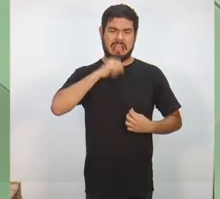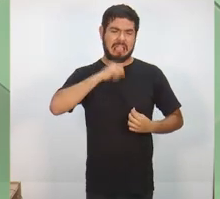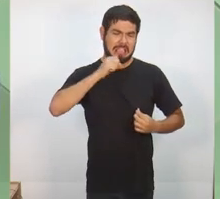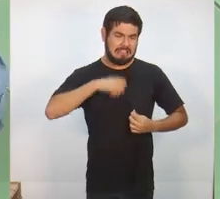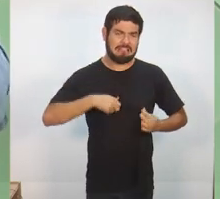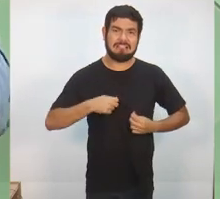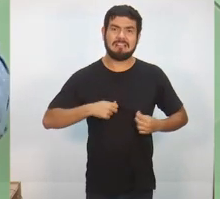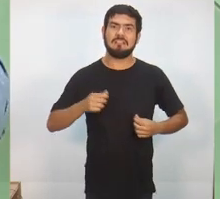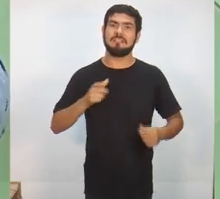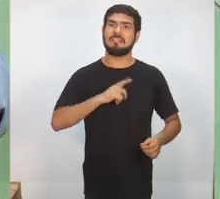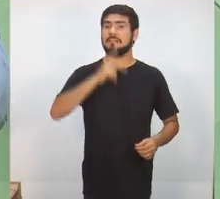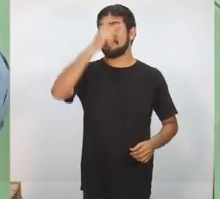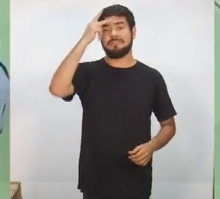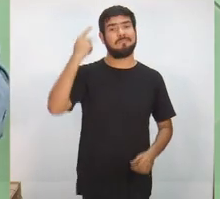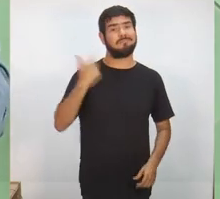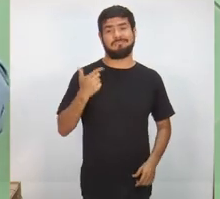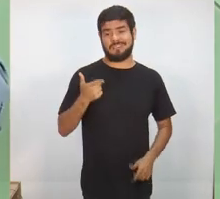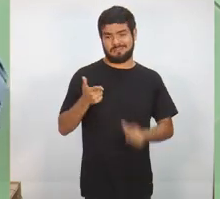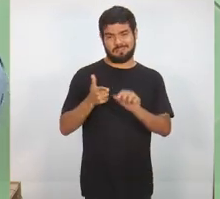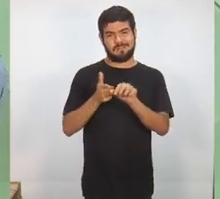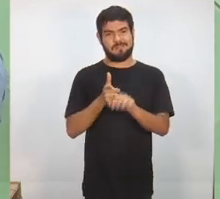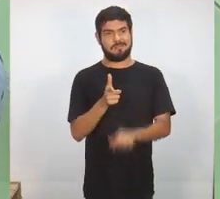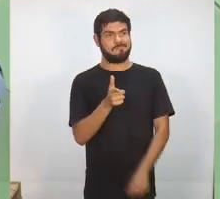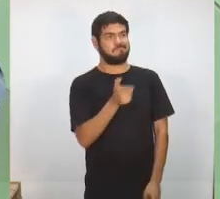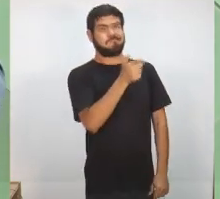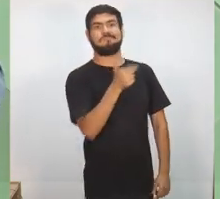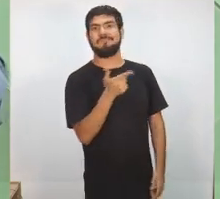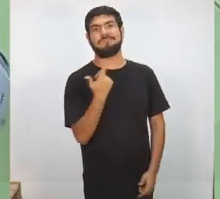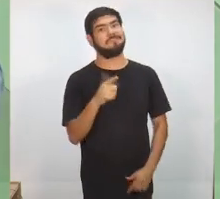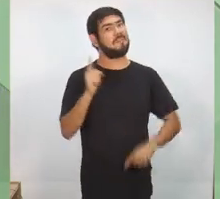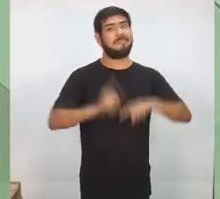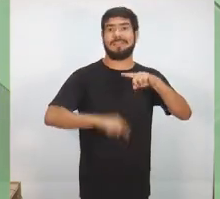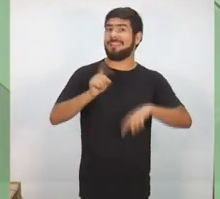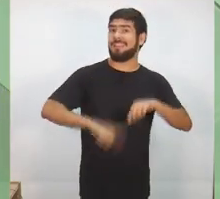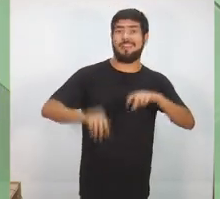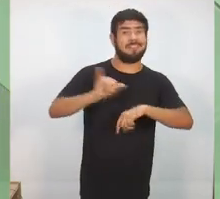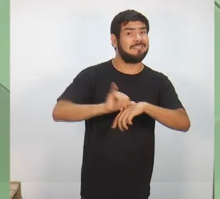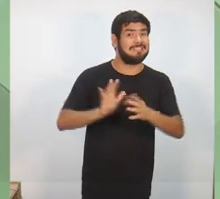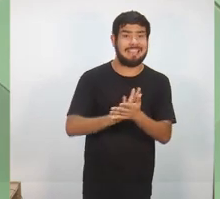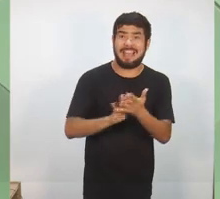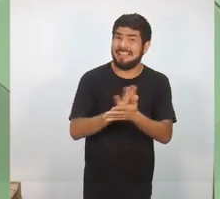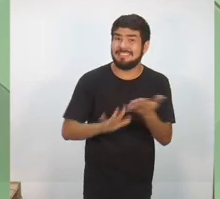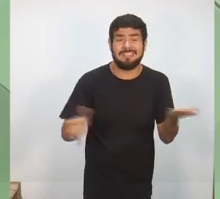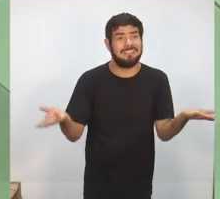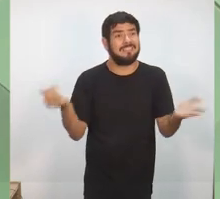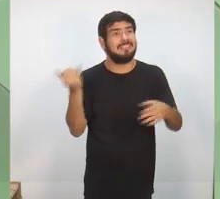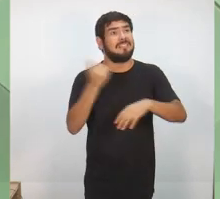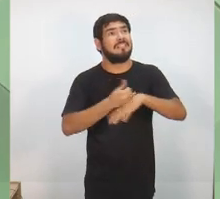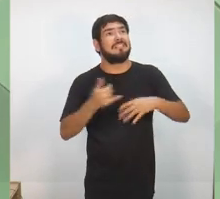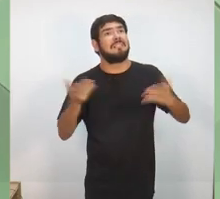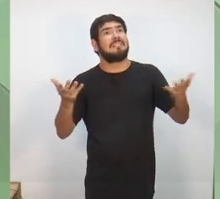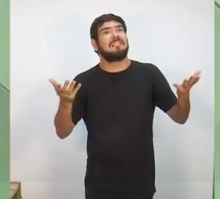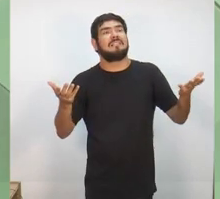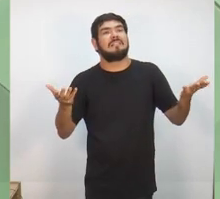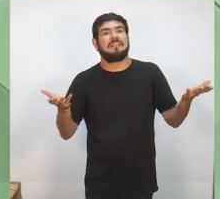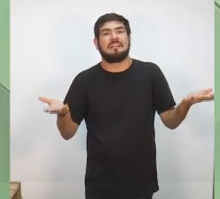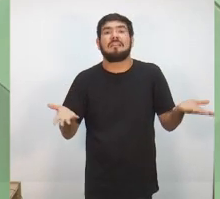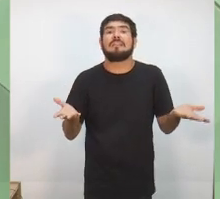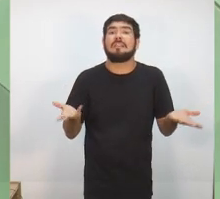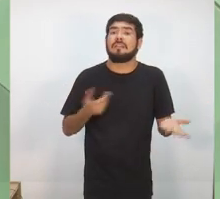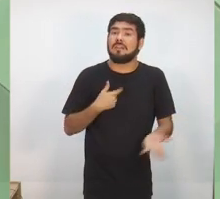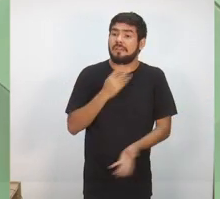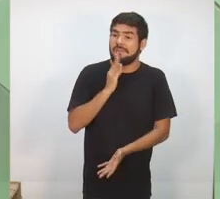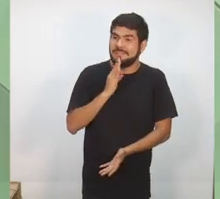porque não tem munição para isso, não tem material, não tem as condições necessárias para que ele faça isso. E aqui eu quero